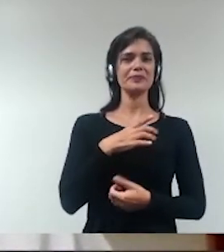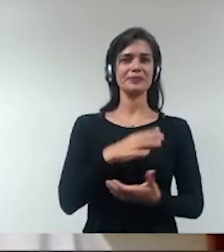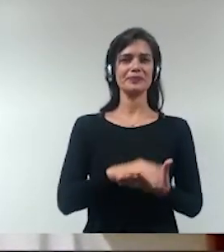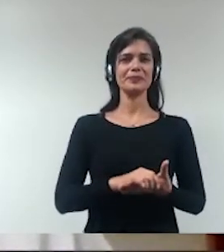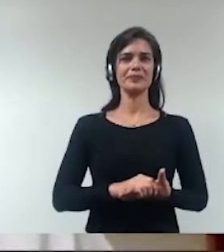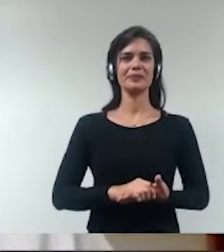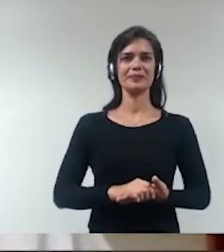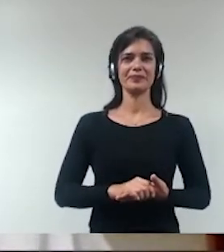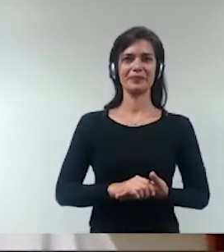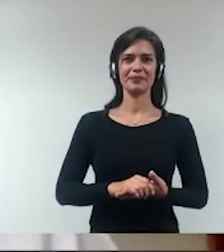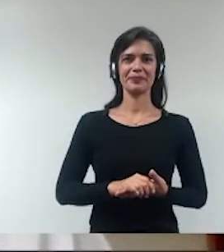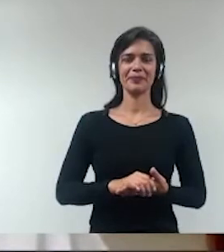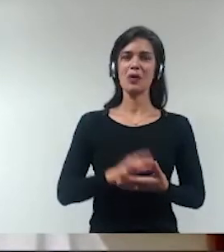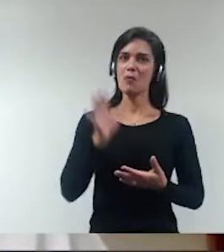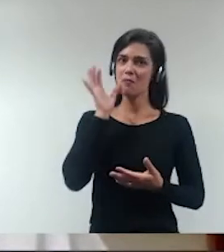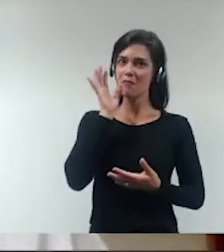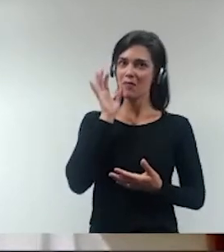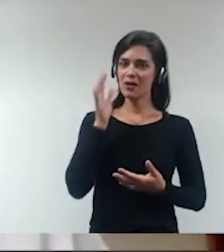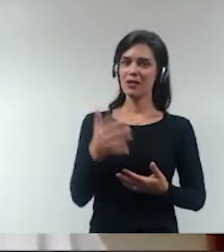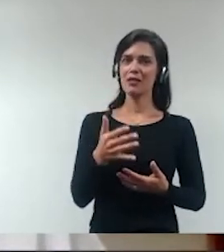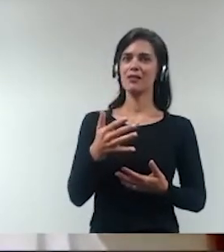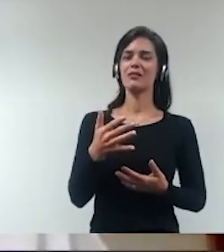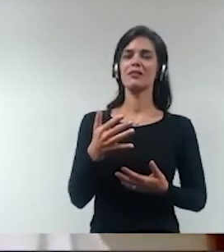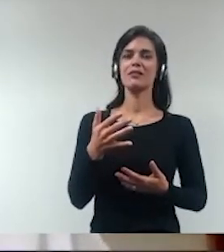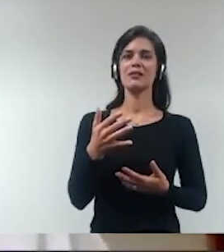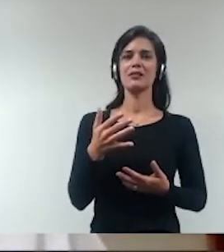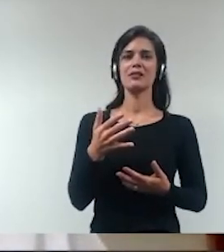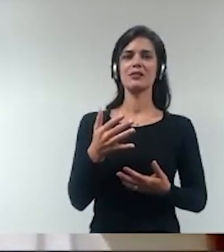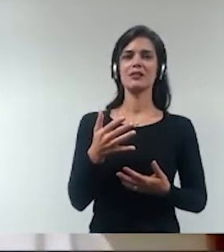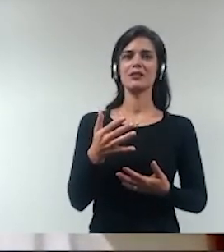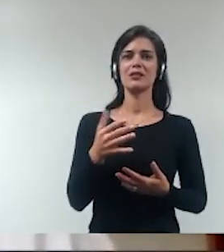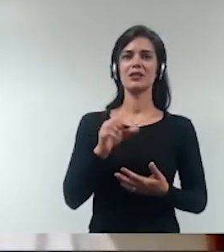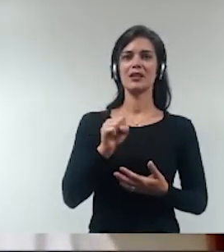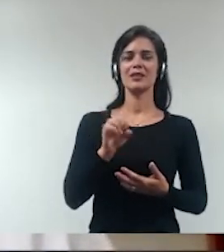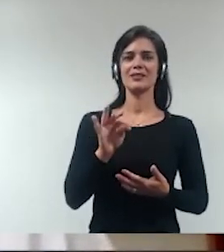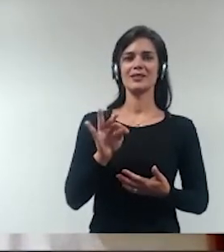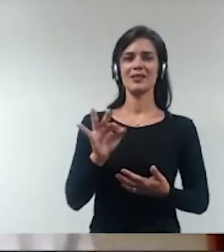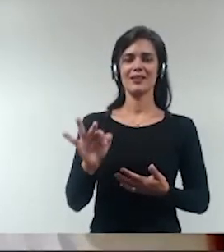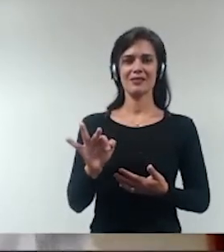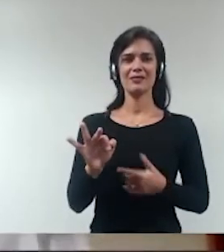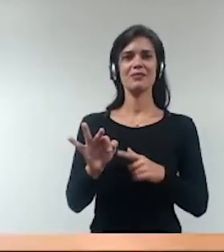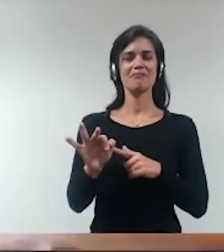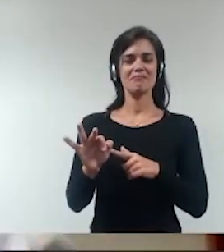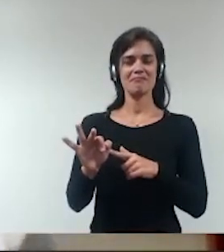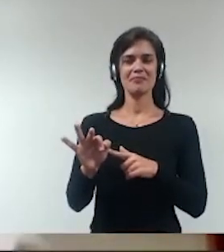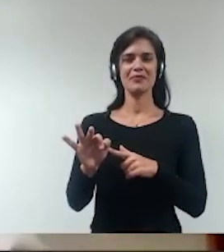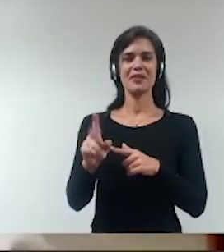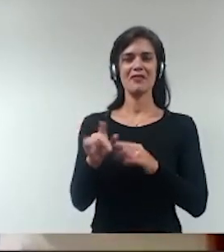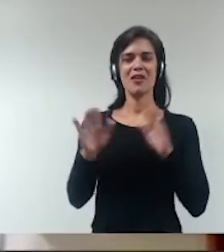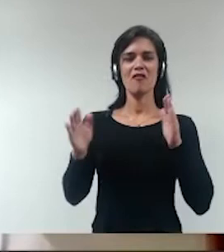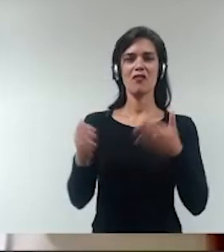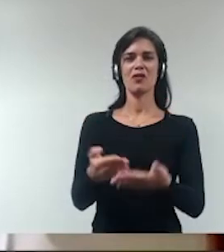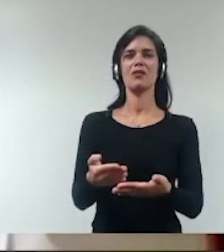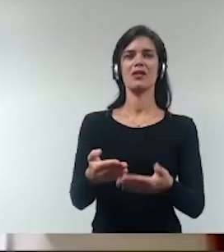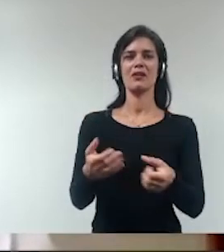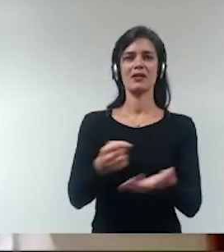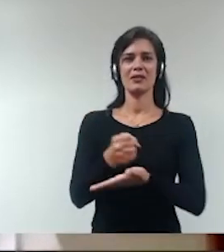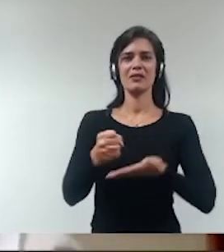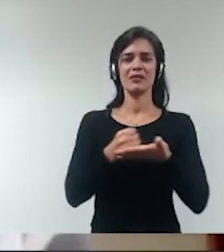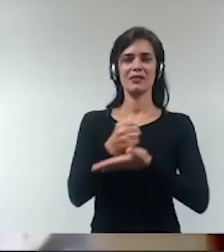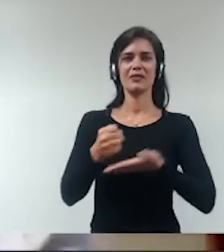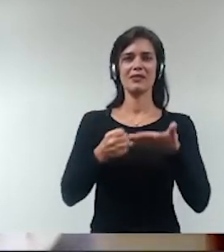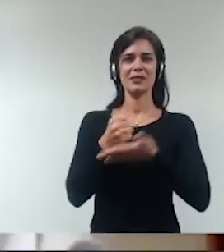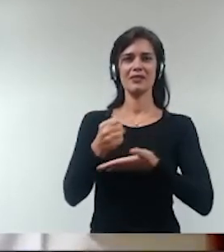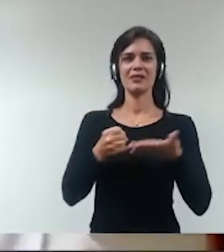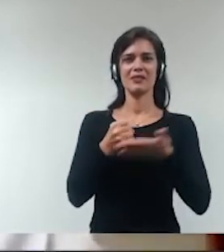uma decisão do plenário do Supremo onde ela foca na questão do princípio da precaução